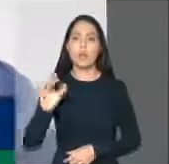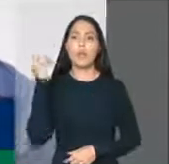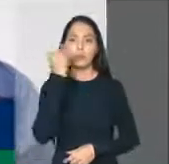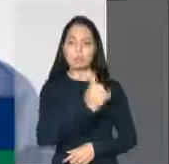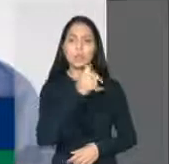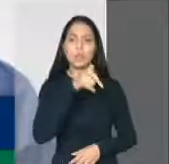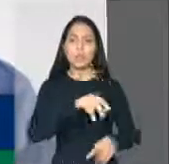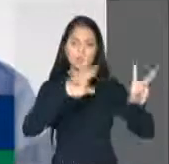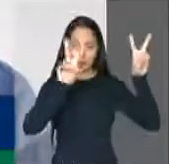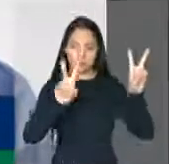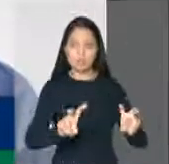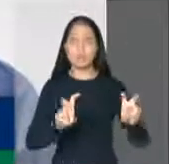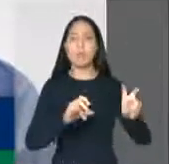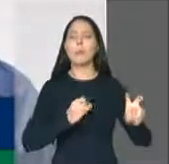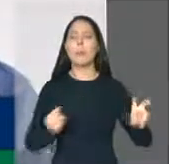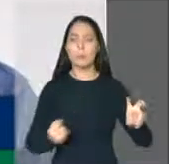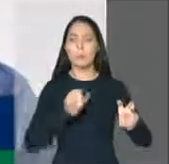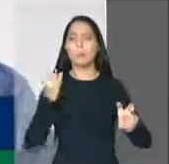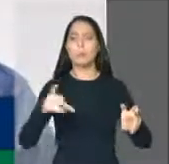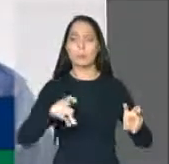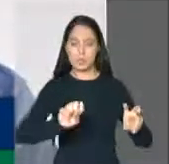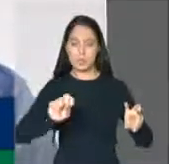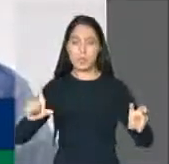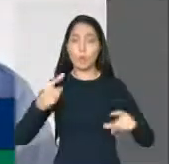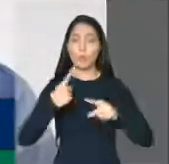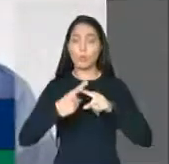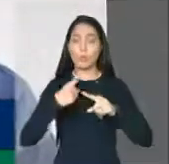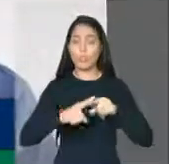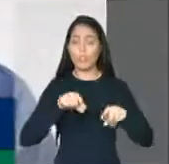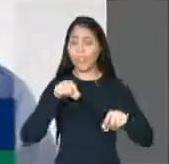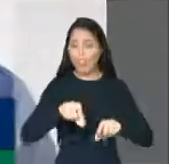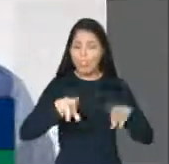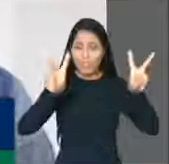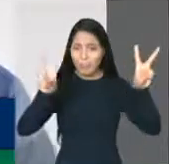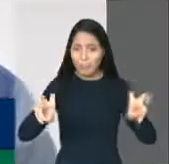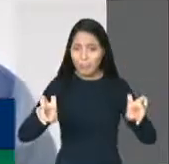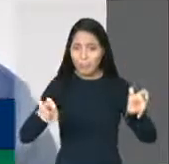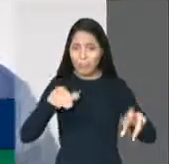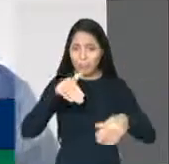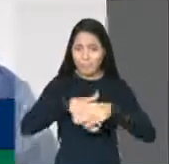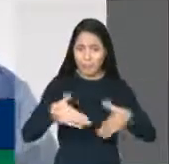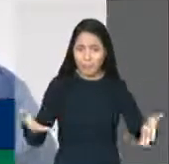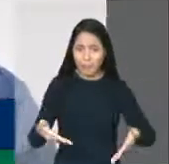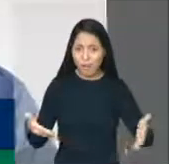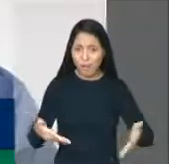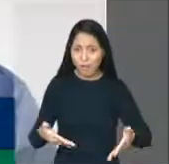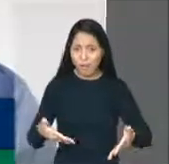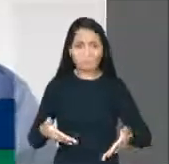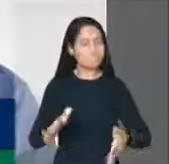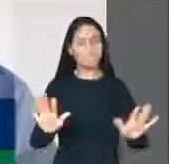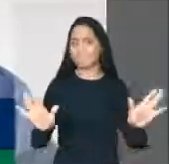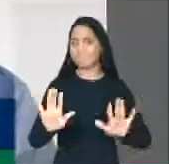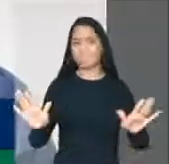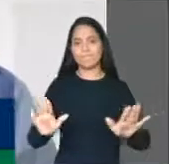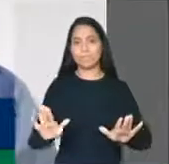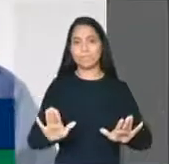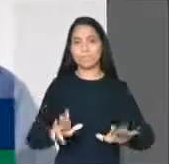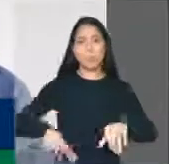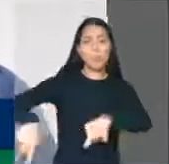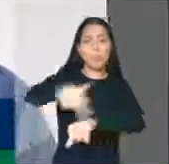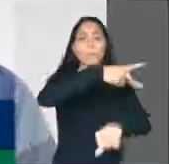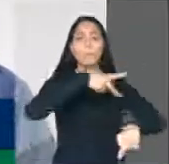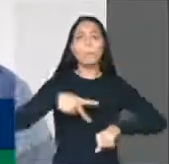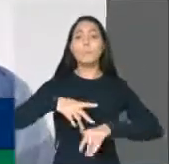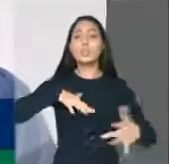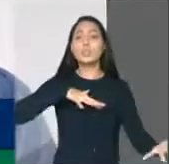requerimento do pessoal por entender que essa matéria não deveria estar sendo votada, não é momento para isso. Nenhum país do mundo está